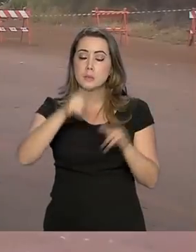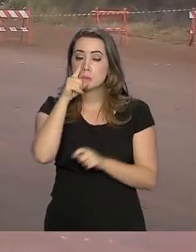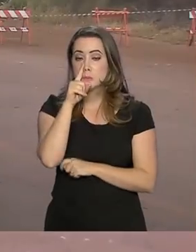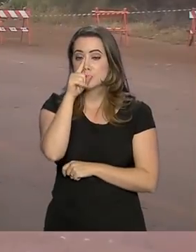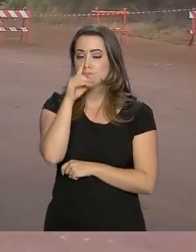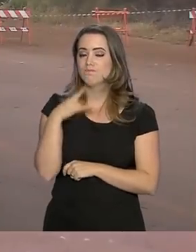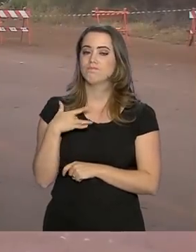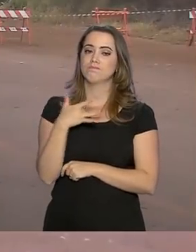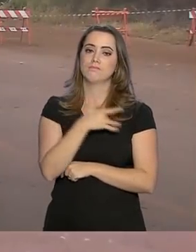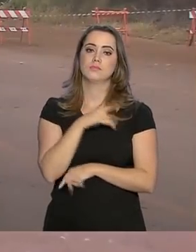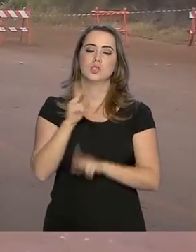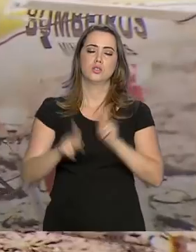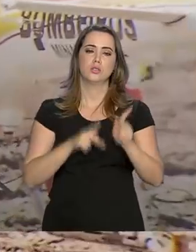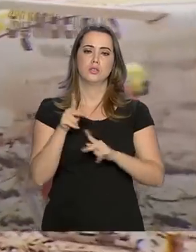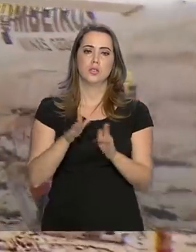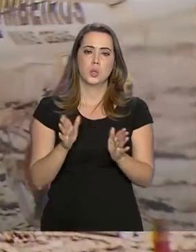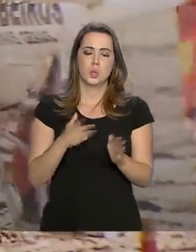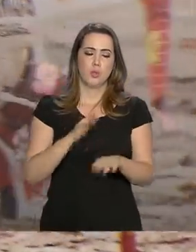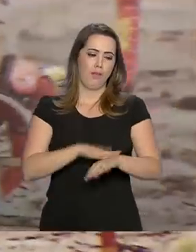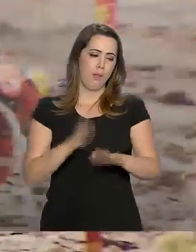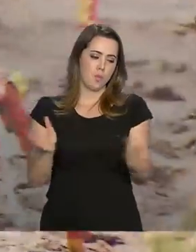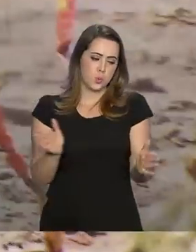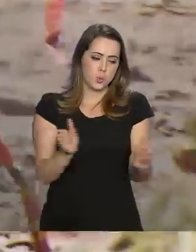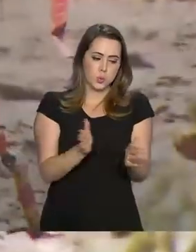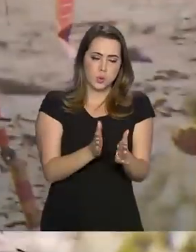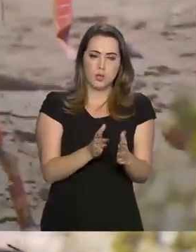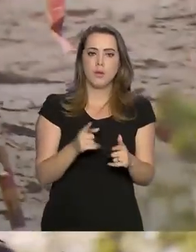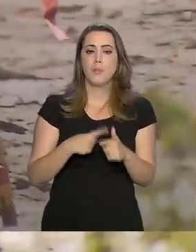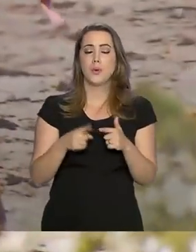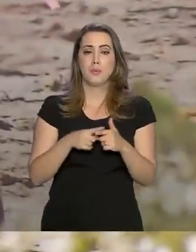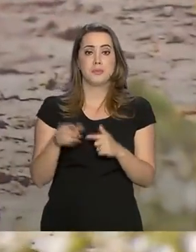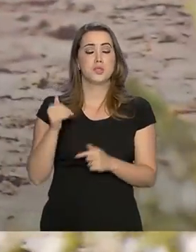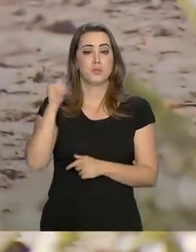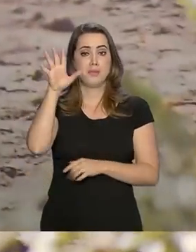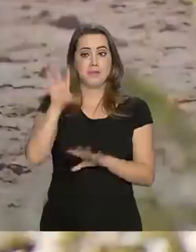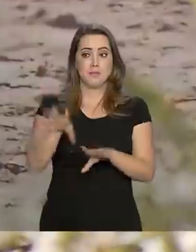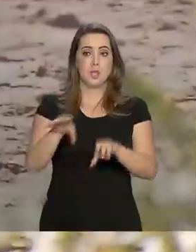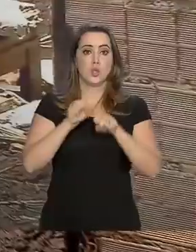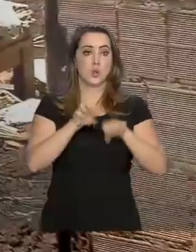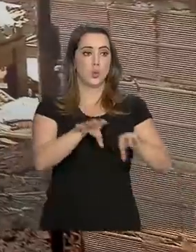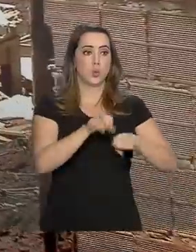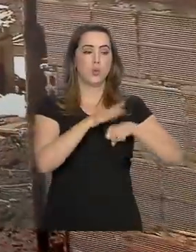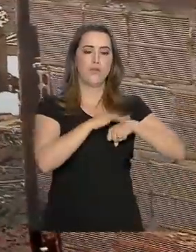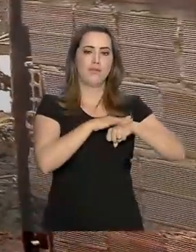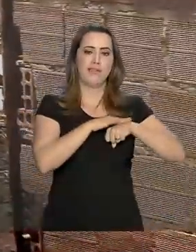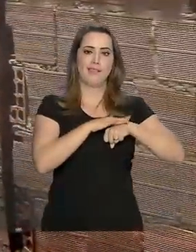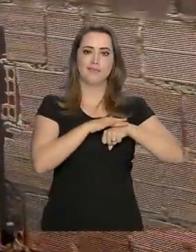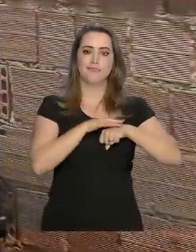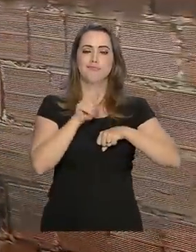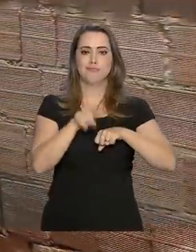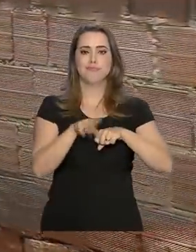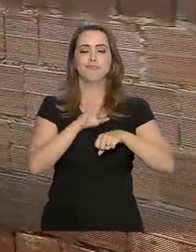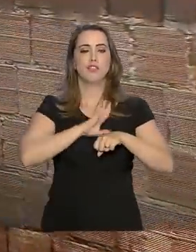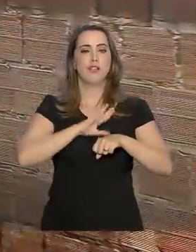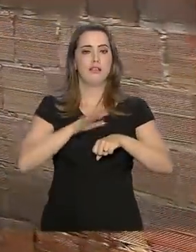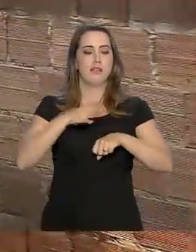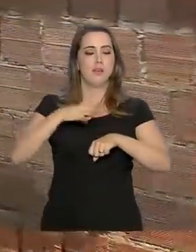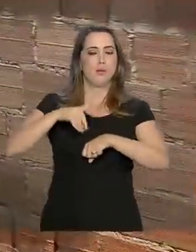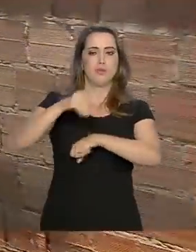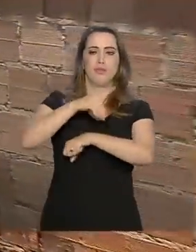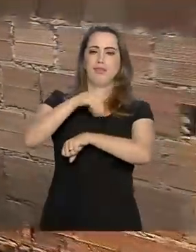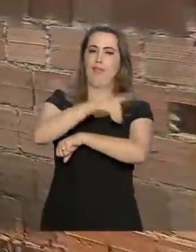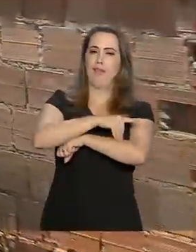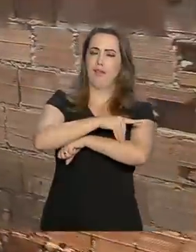a saúde da população. No curto prazo, devem se agravar os casos de doenças infecciosas, como dengue e febre